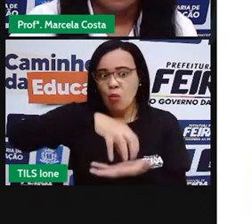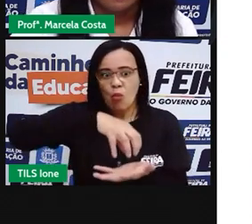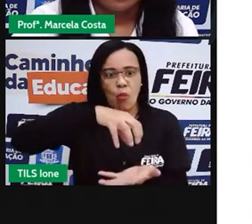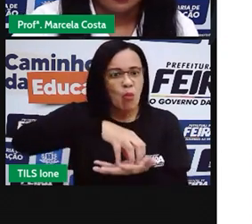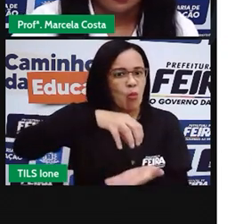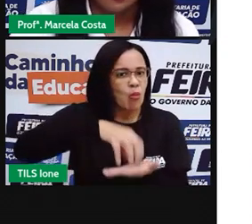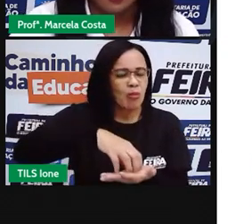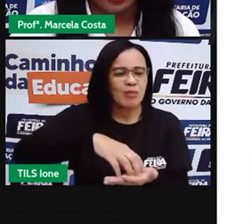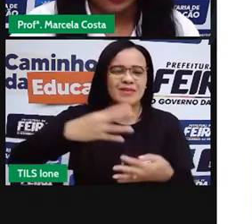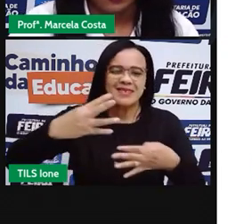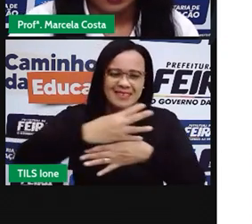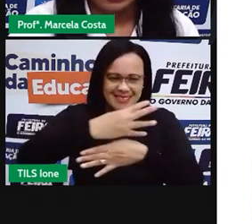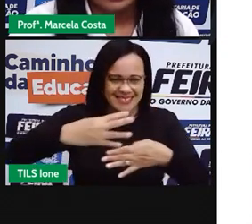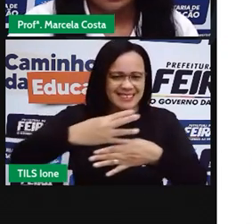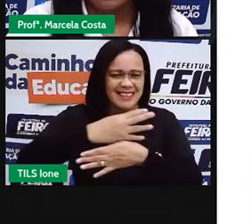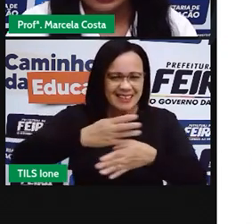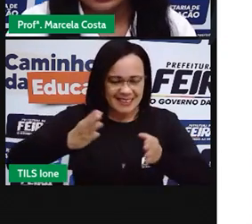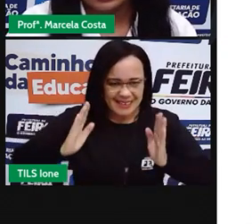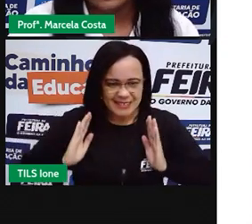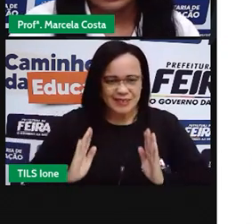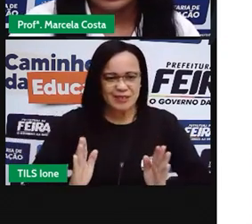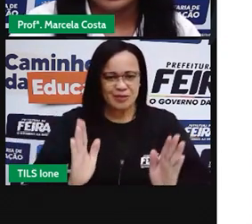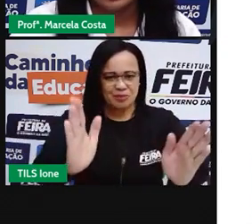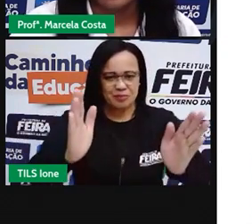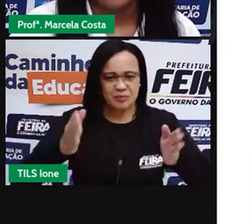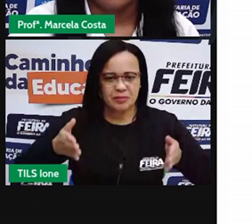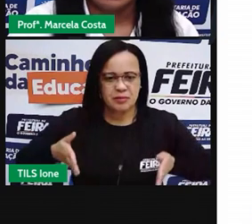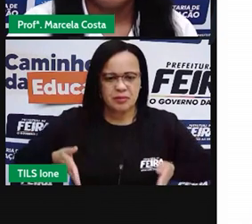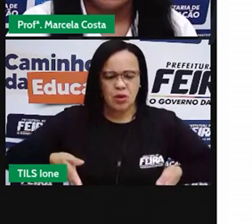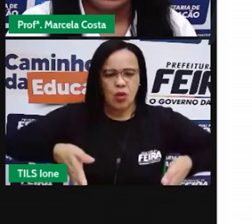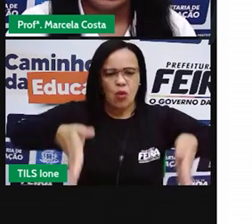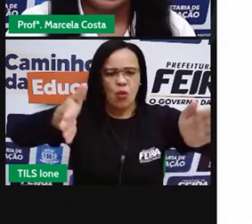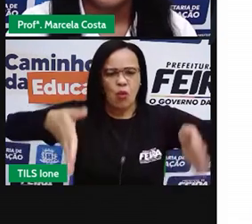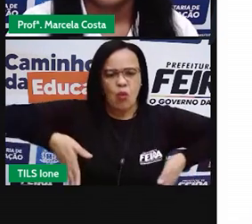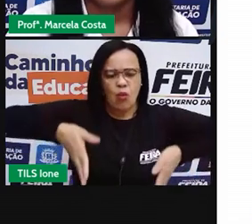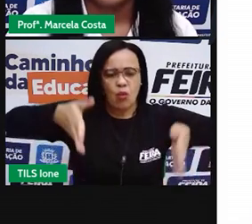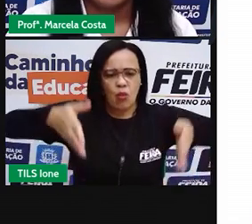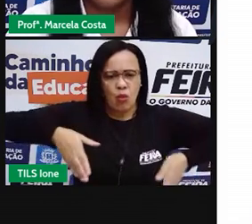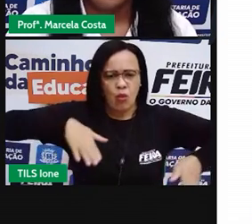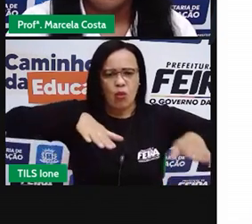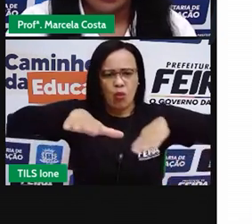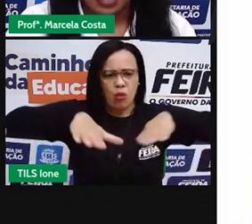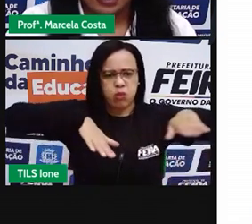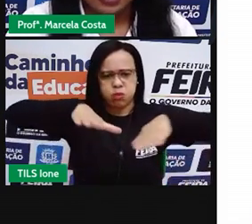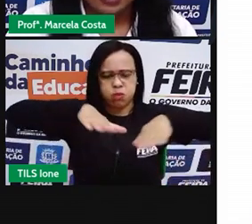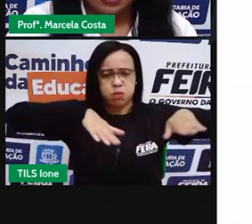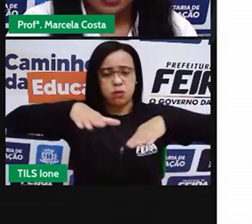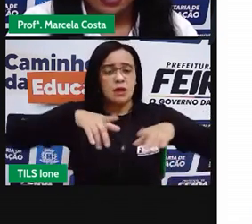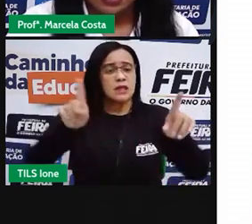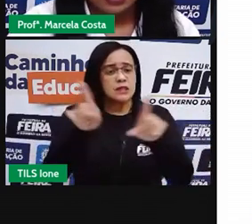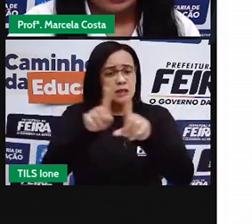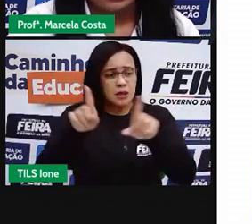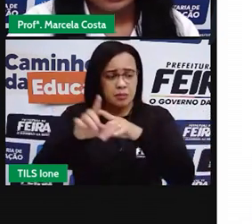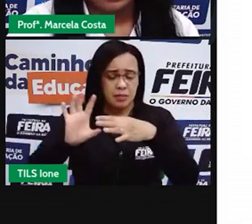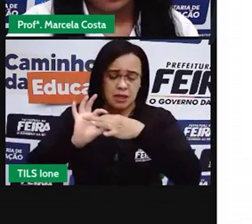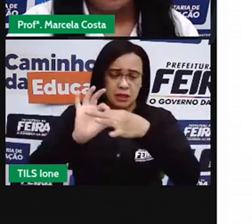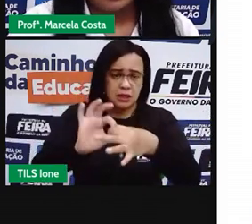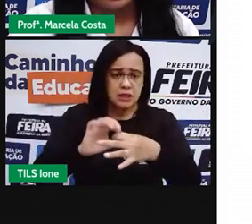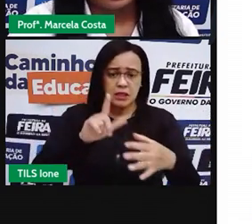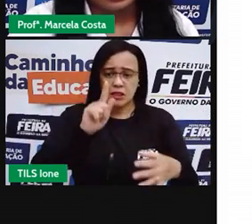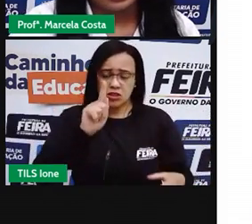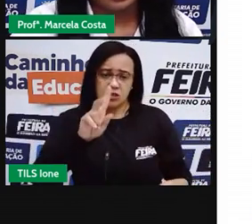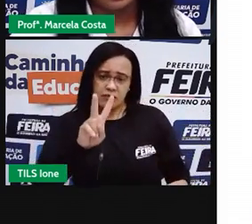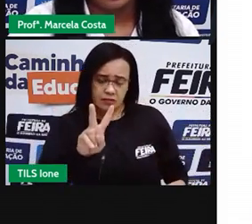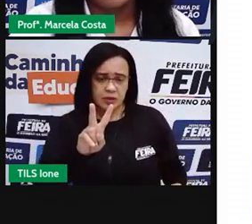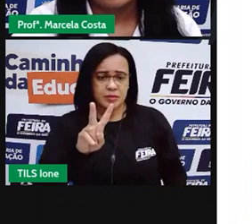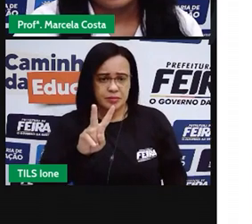resto, se conectando aí com a Avenida Getúlio Vargas. Como